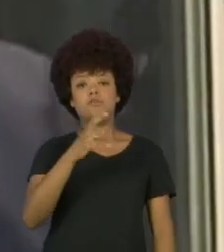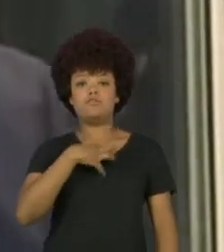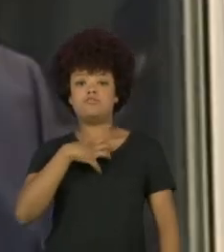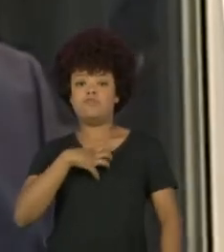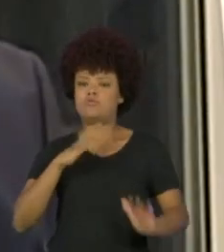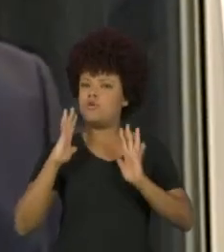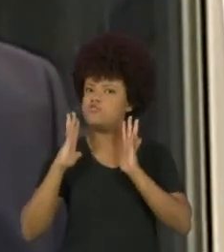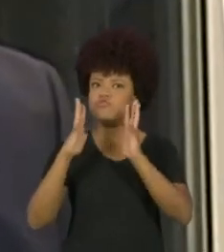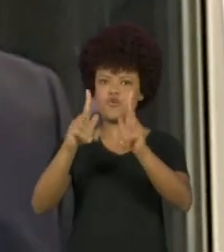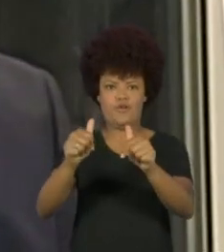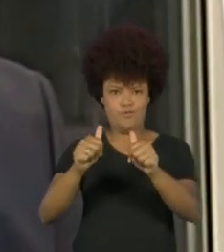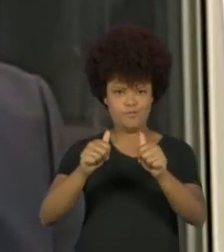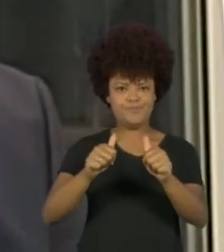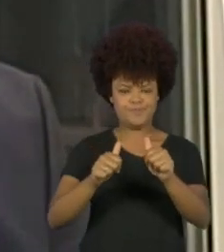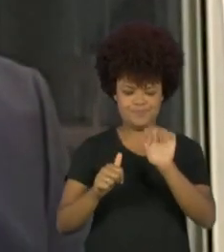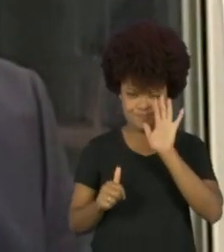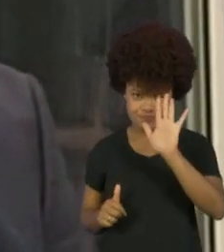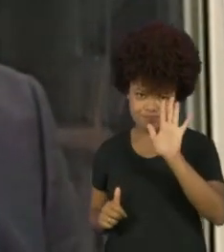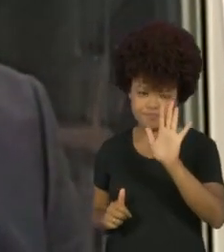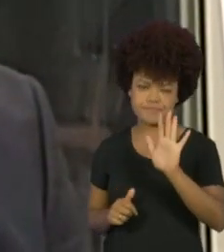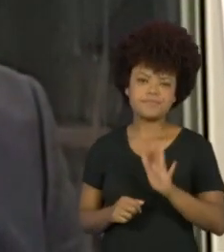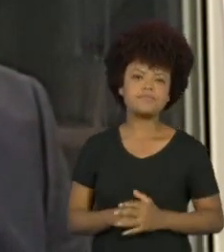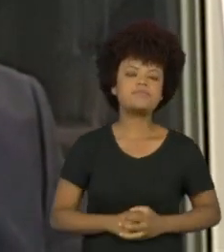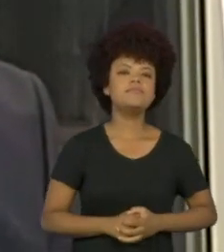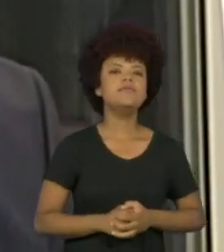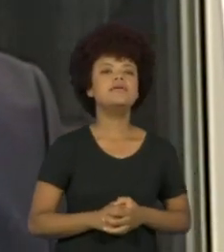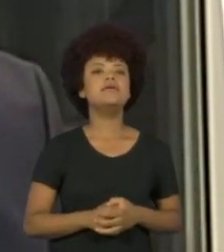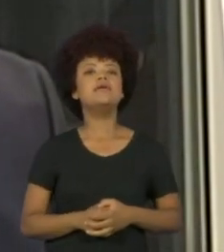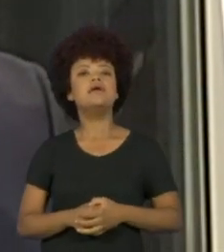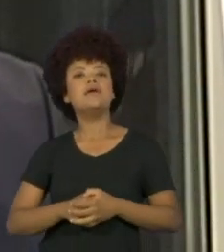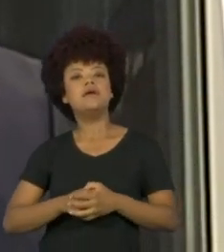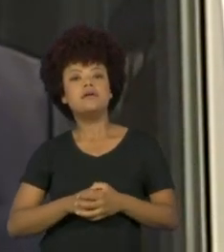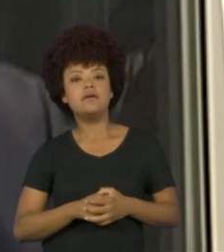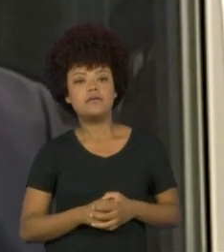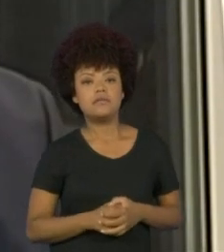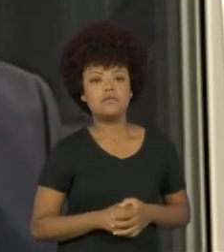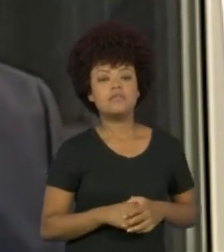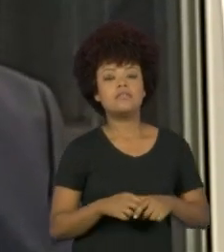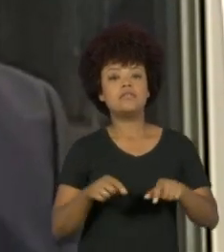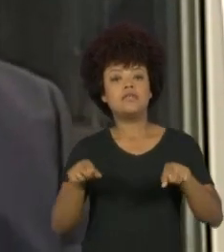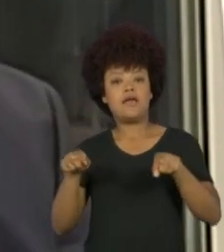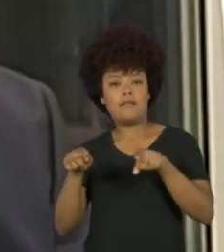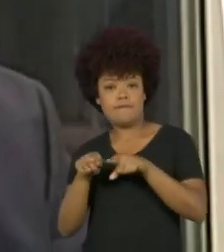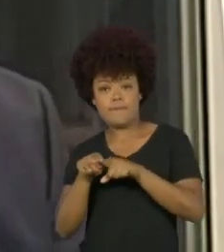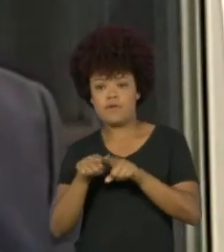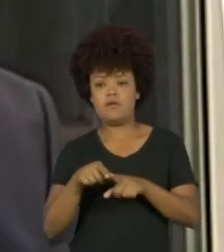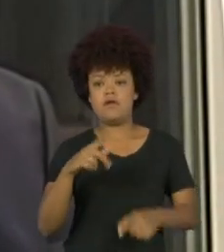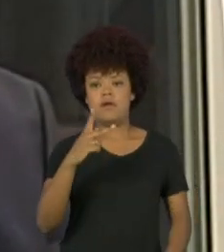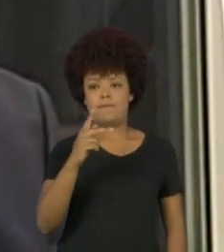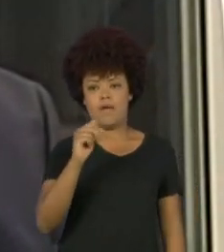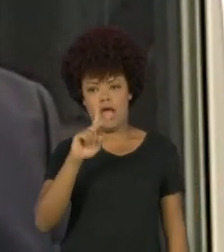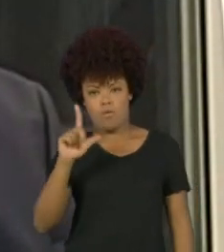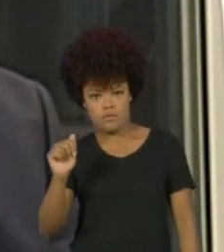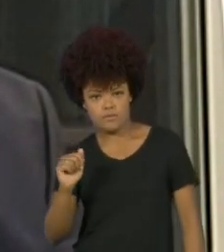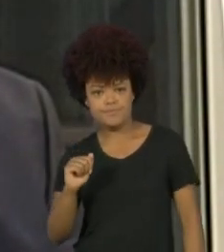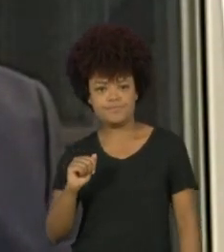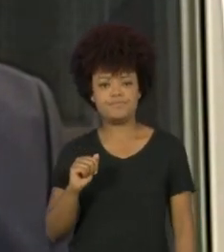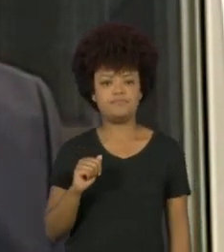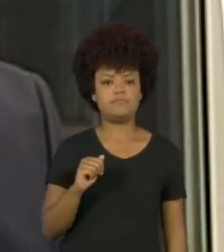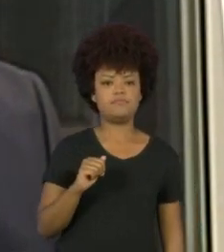Agora, vamos lá. A questão primeiro da Paula. Bom, Paula, assim, olha só, racismo,